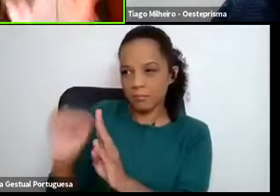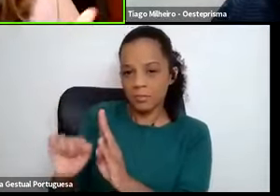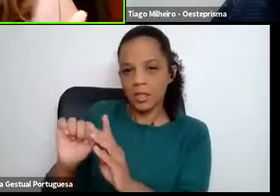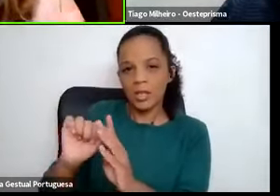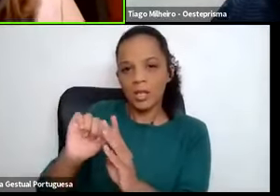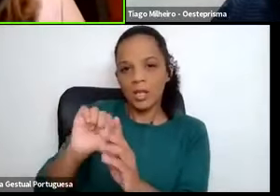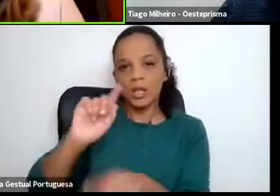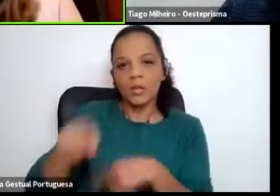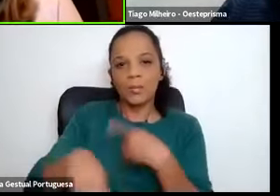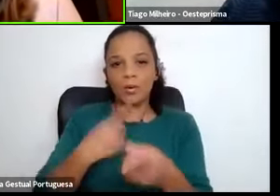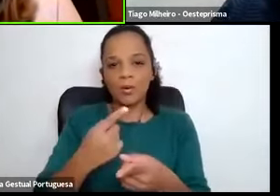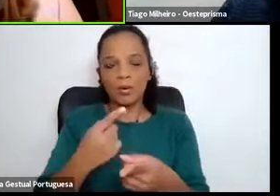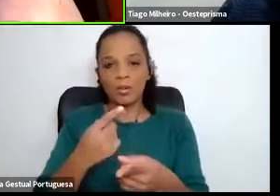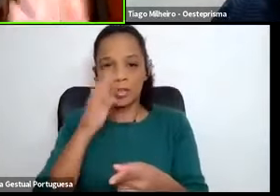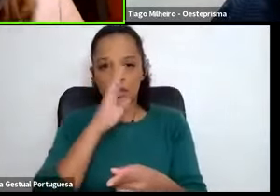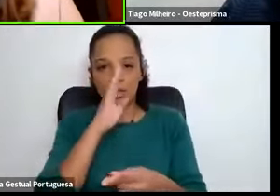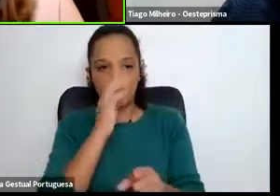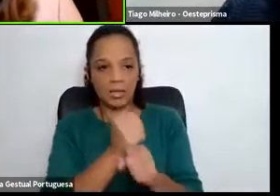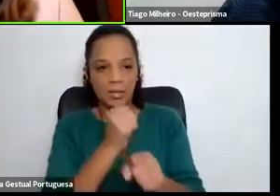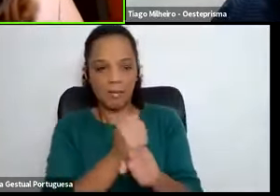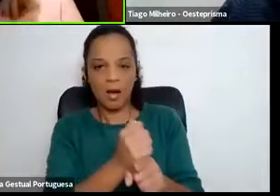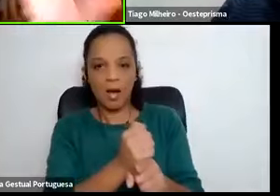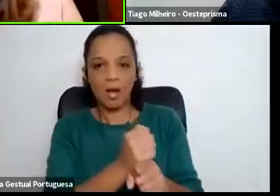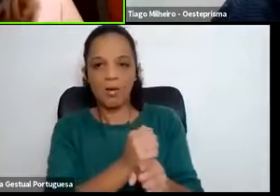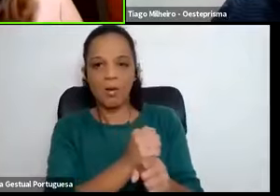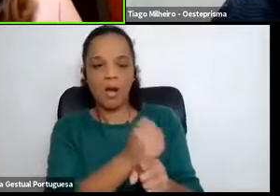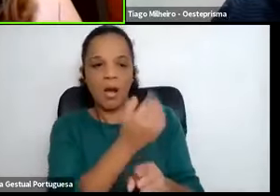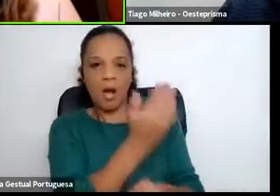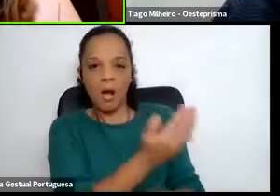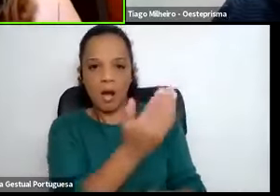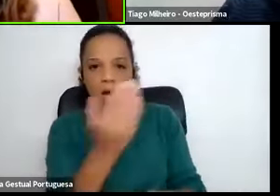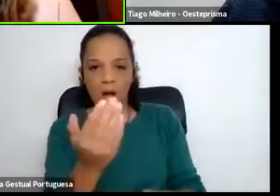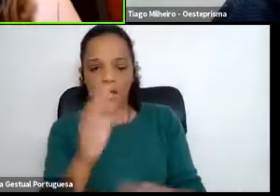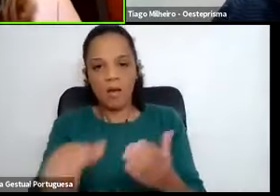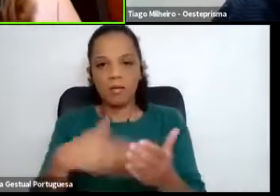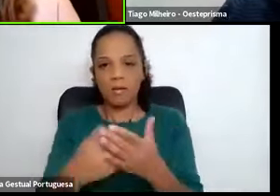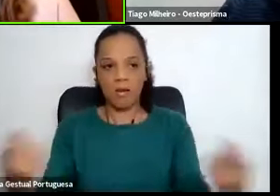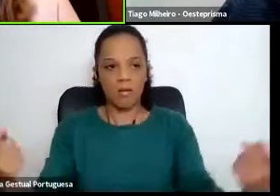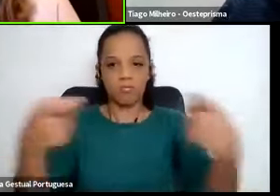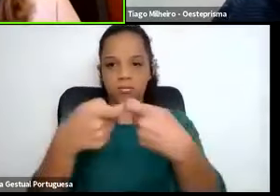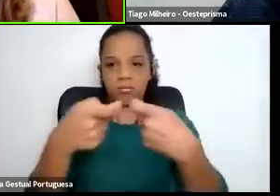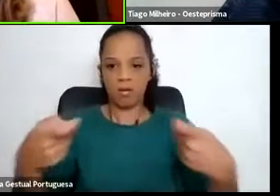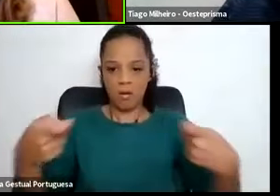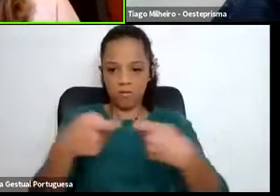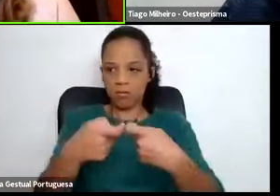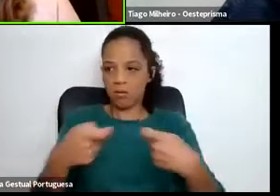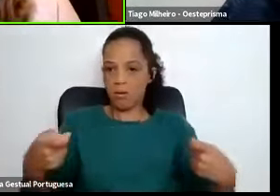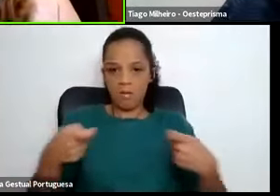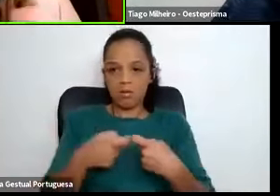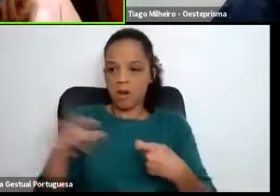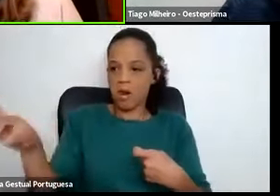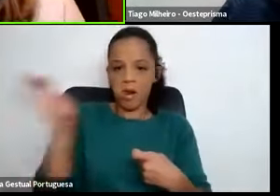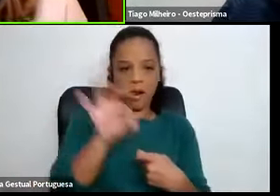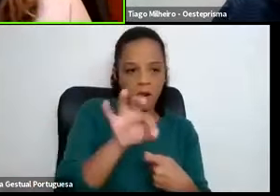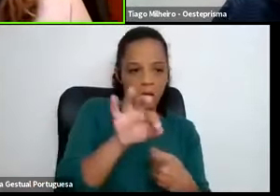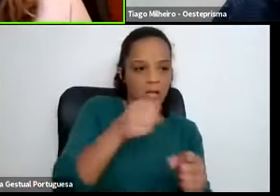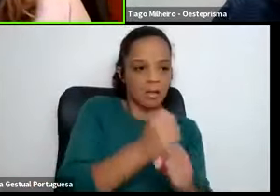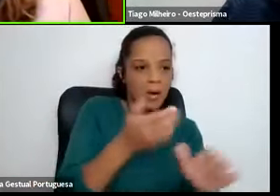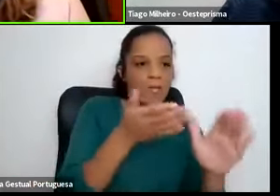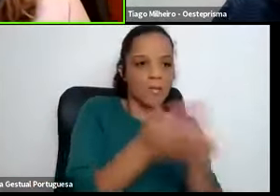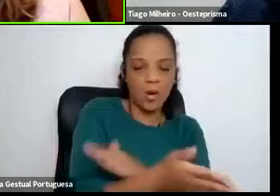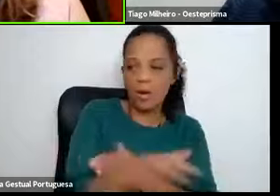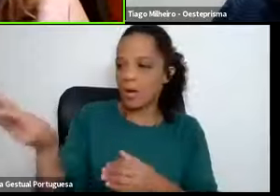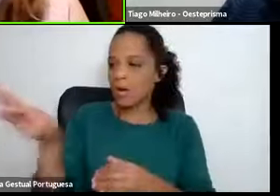quando nos aparecem oportunidades e ofertas de emprego, como foi o caso da Oeste Prisma, que fez de imediato